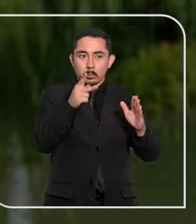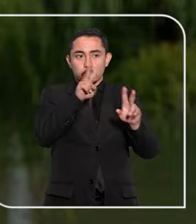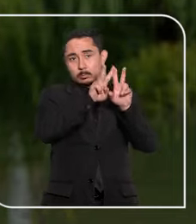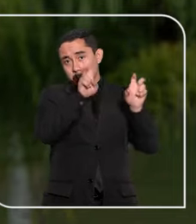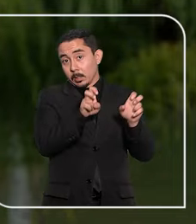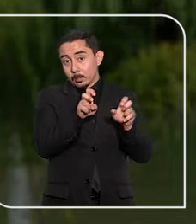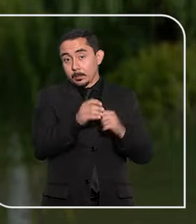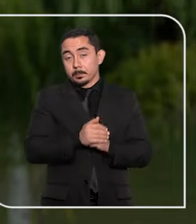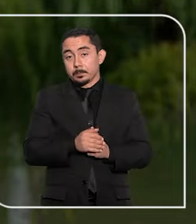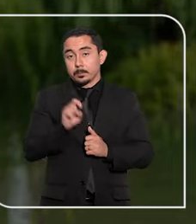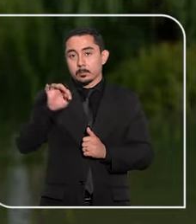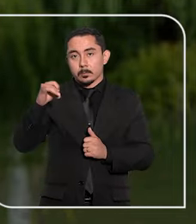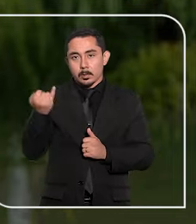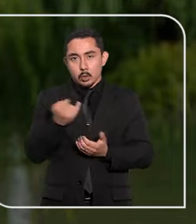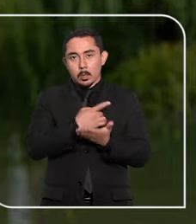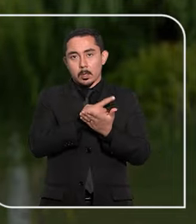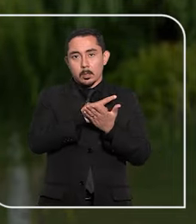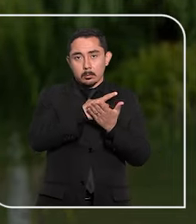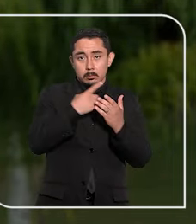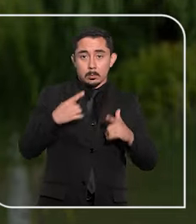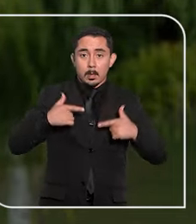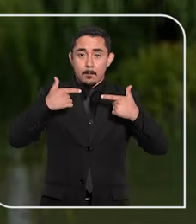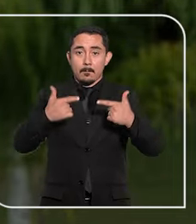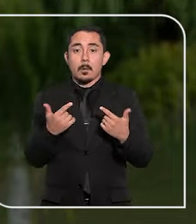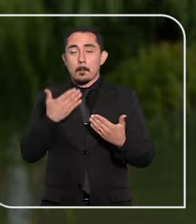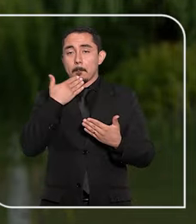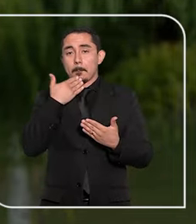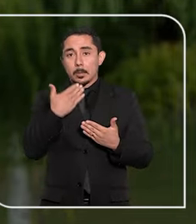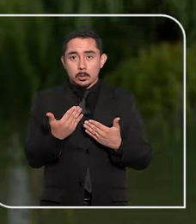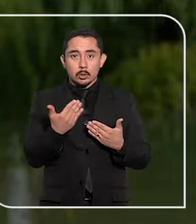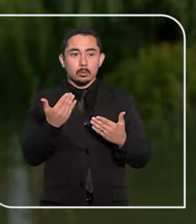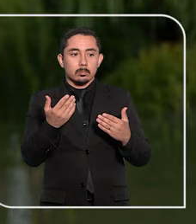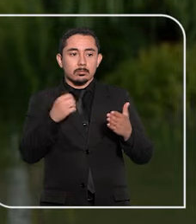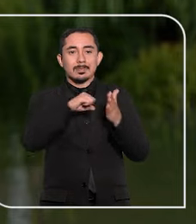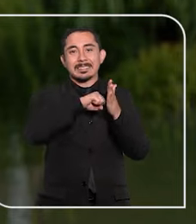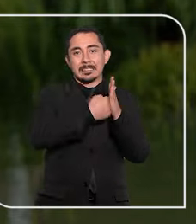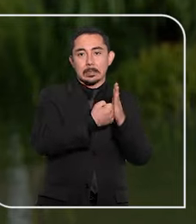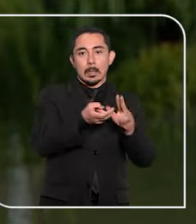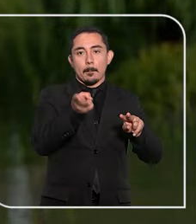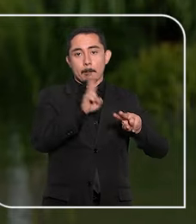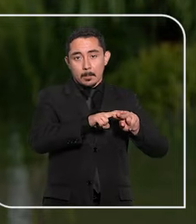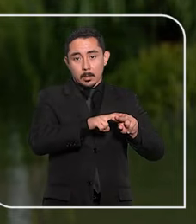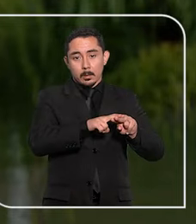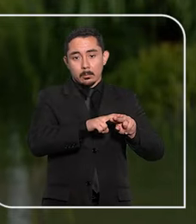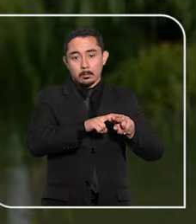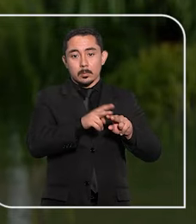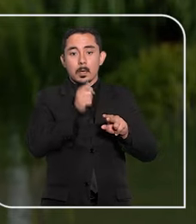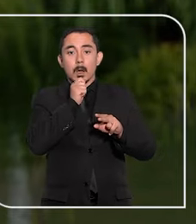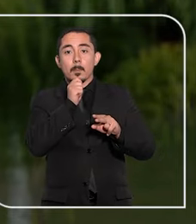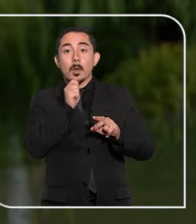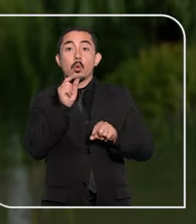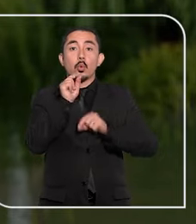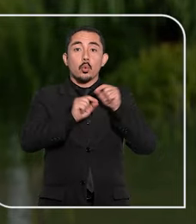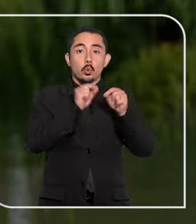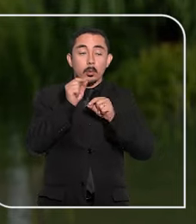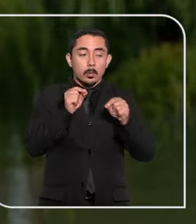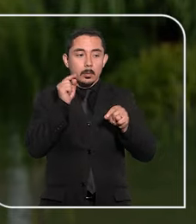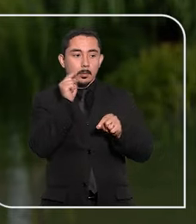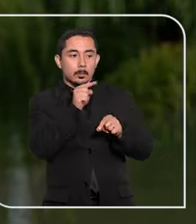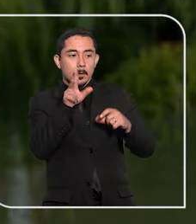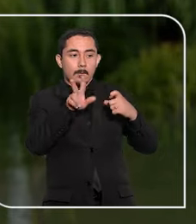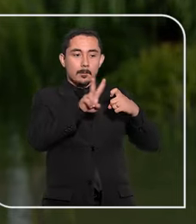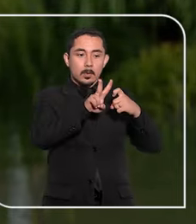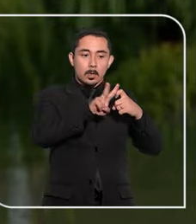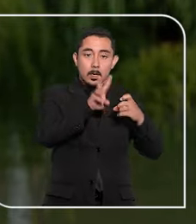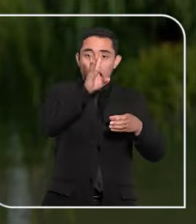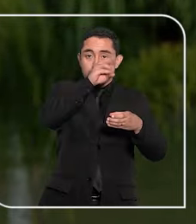questão. No STJ, a defesa pediu o trancamento da ação penal, argumentando que a veterinária teria